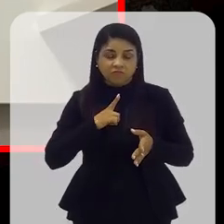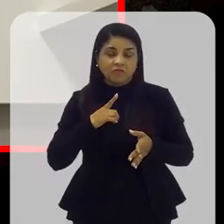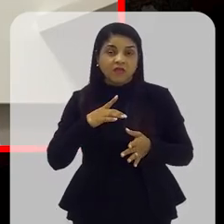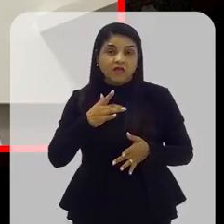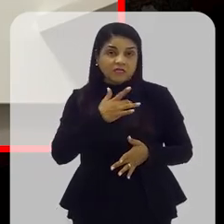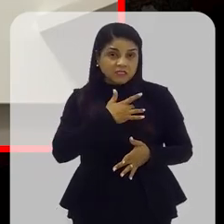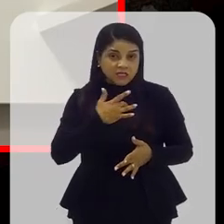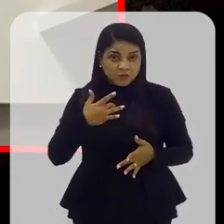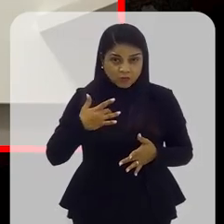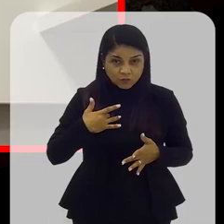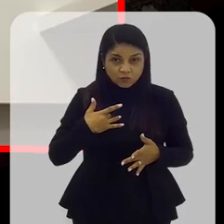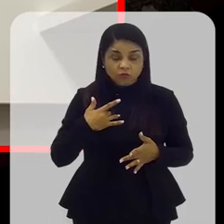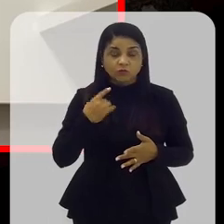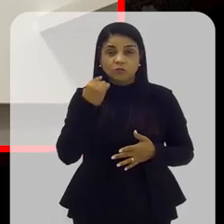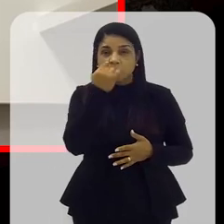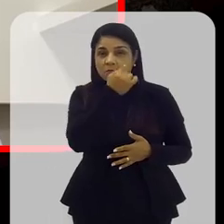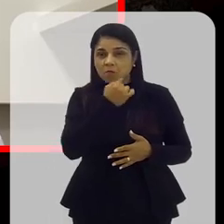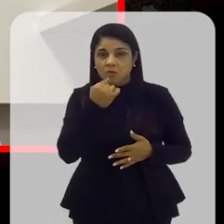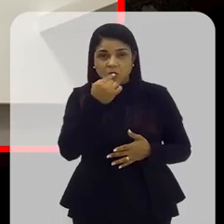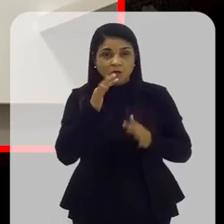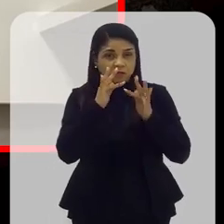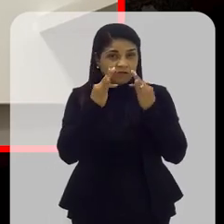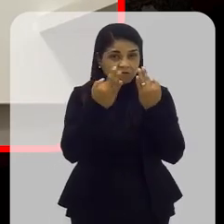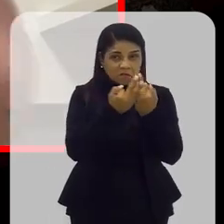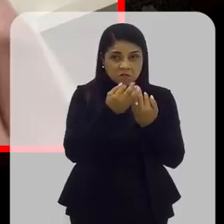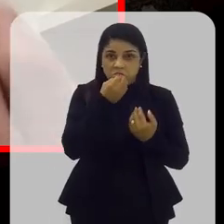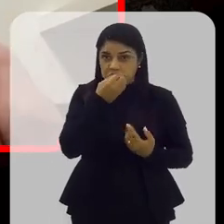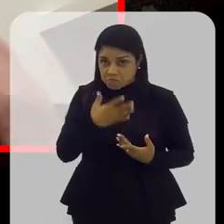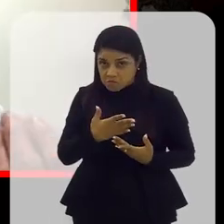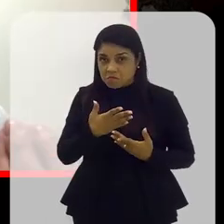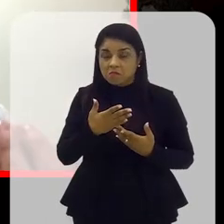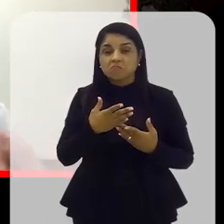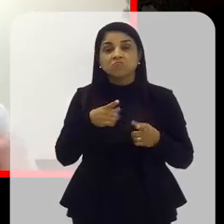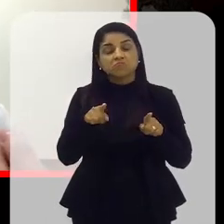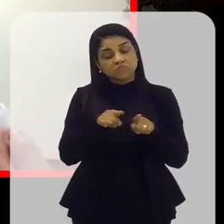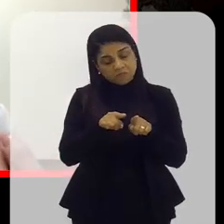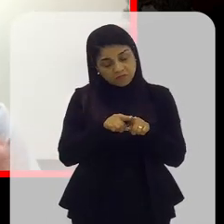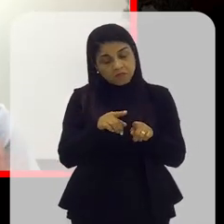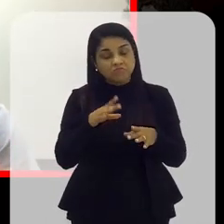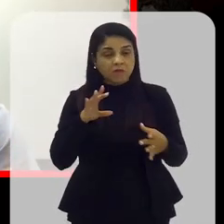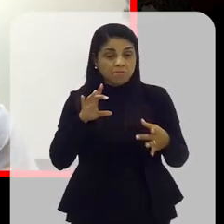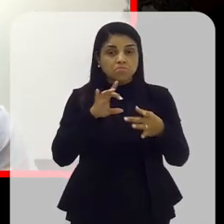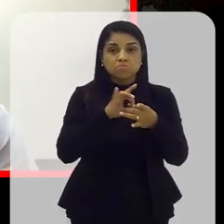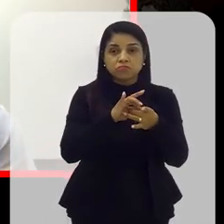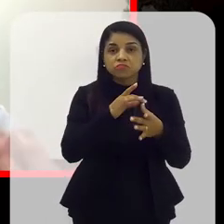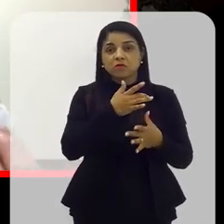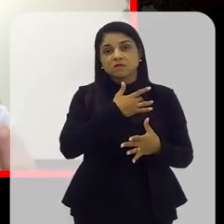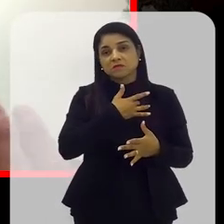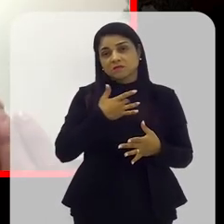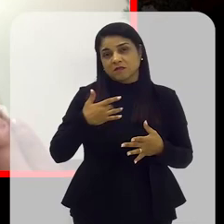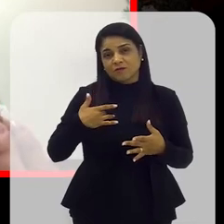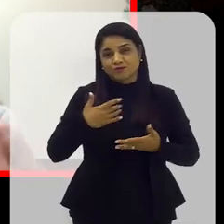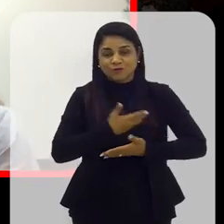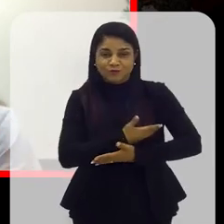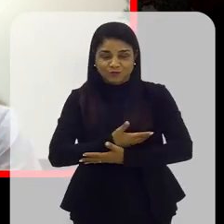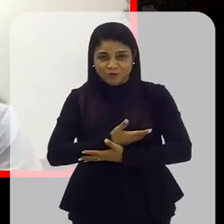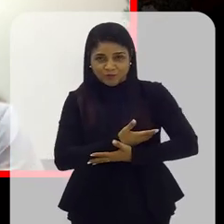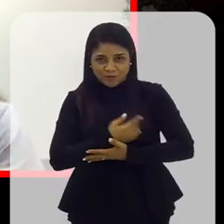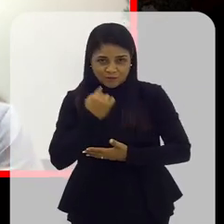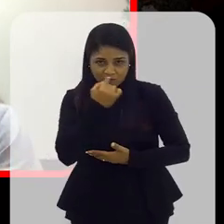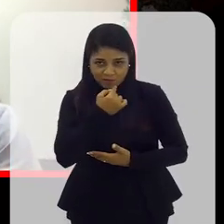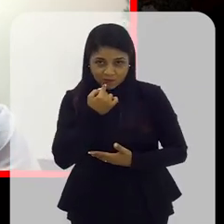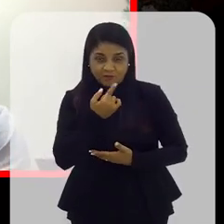a saúde bucal familiar, isso está muito relacionado também com a nossa saúde bucal depois dessa criança,